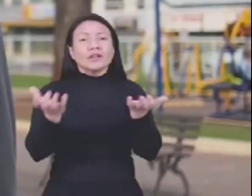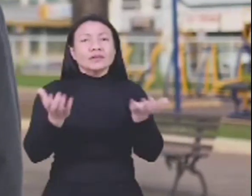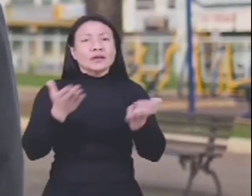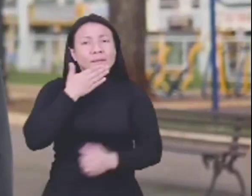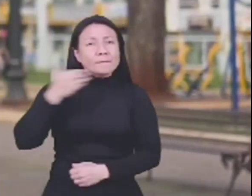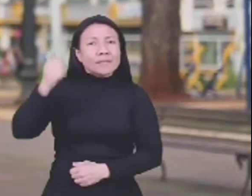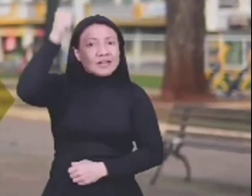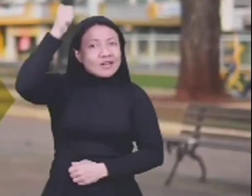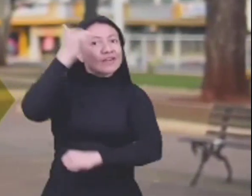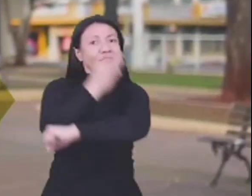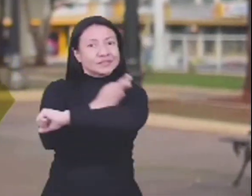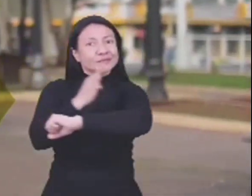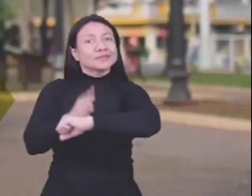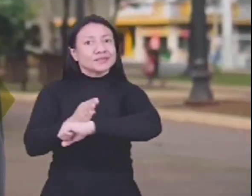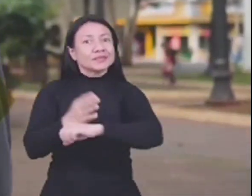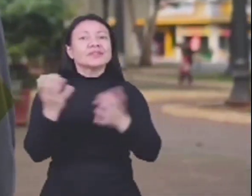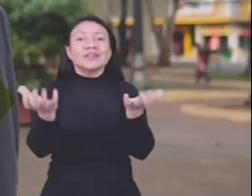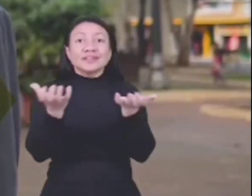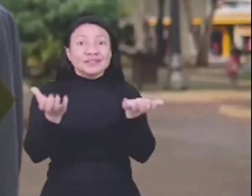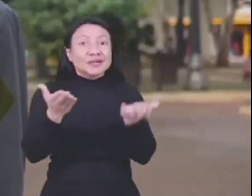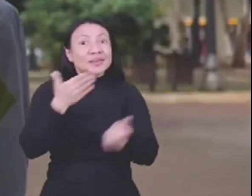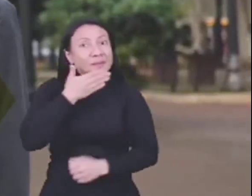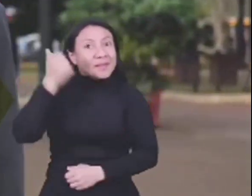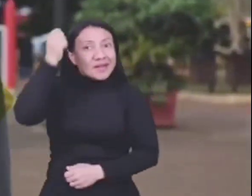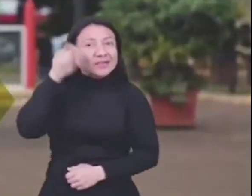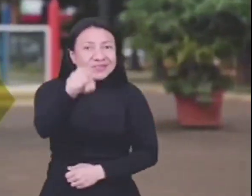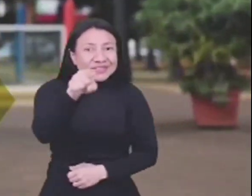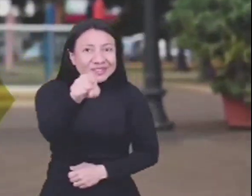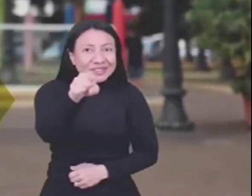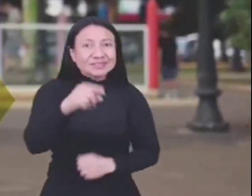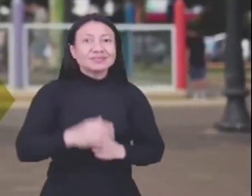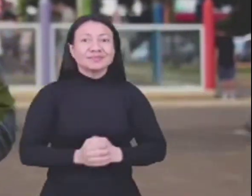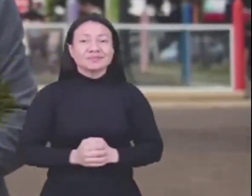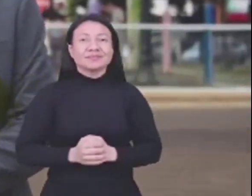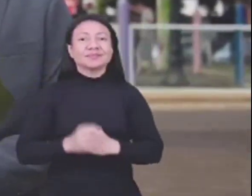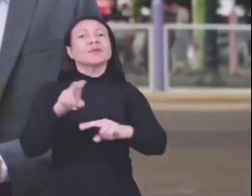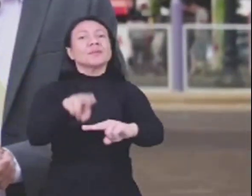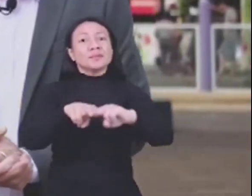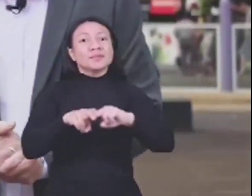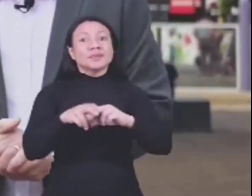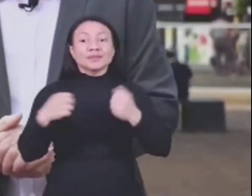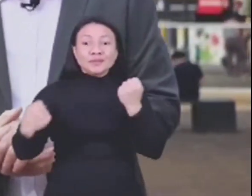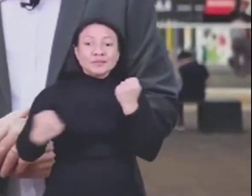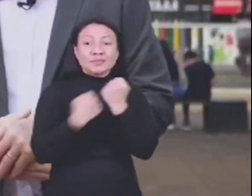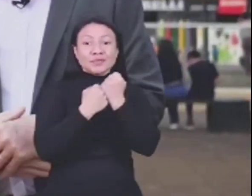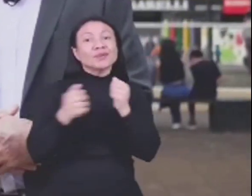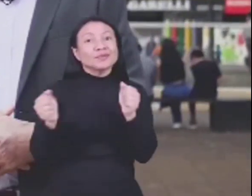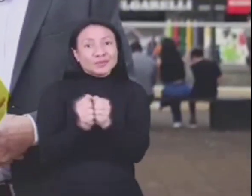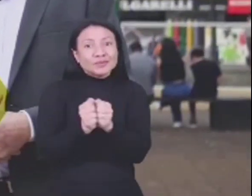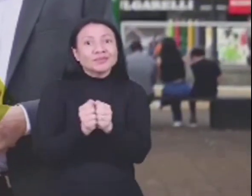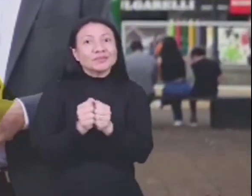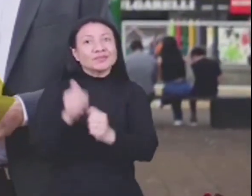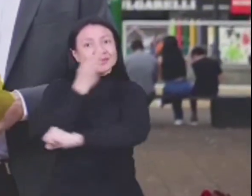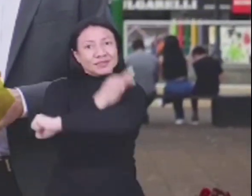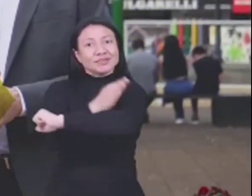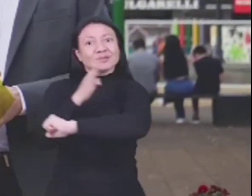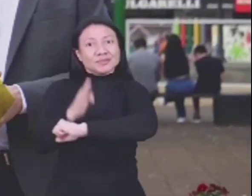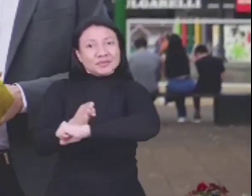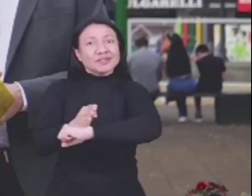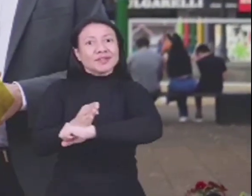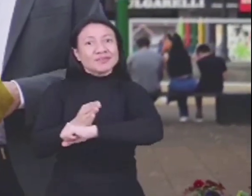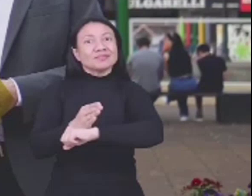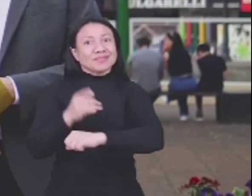Queremos o melhor para Francisco Beltrão. Queremos o melhor para você. Por isto, estamos juntos. Para